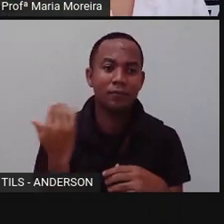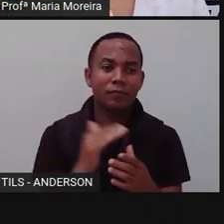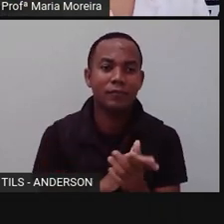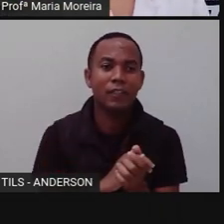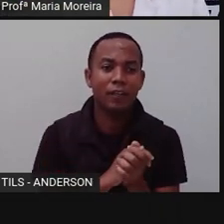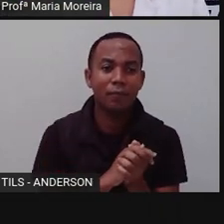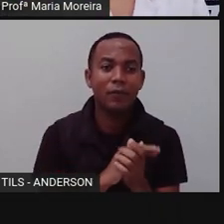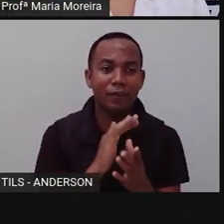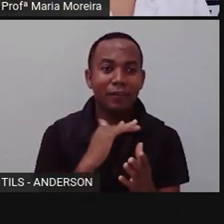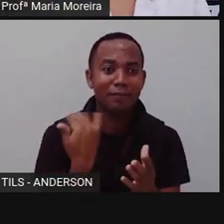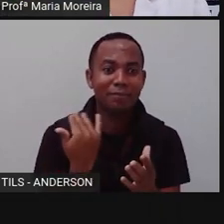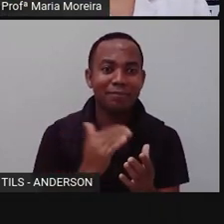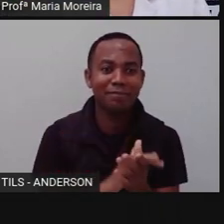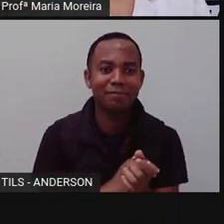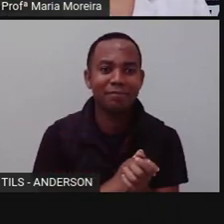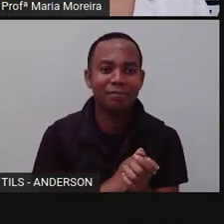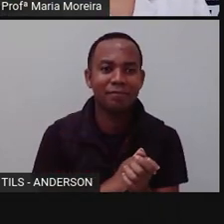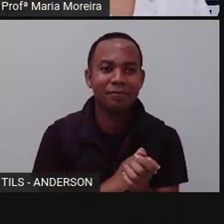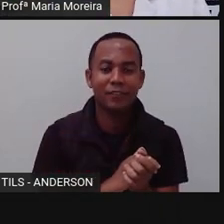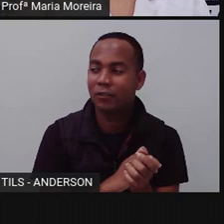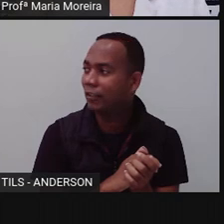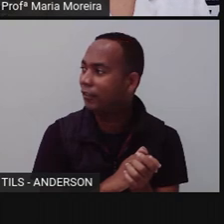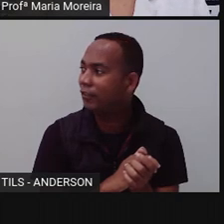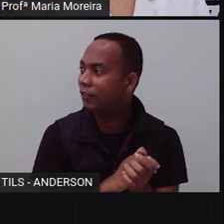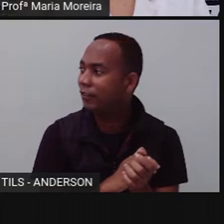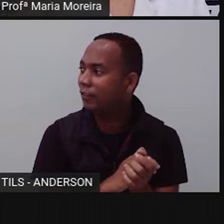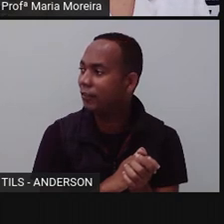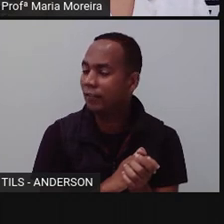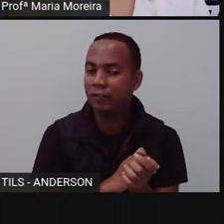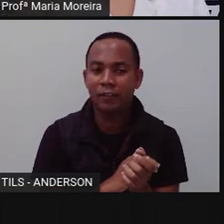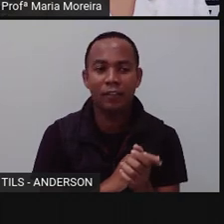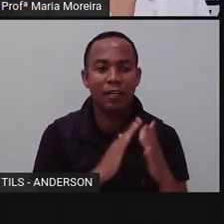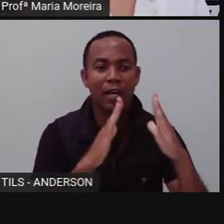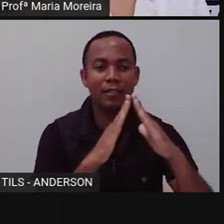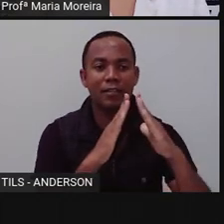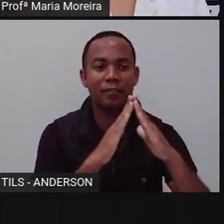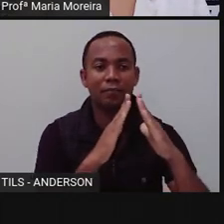Morrer normal, né? E habitat é como? Habitat?